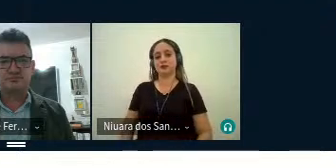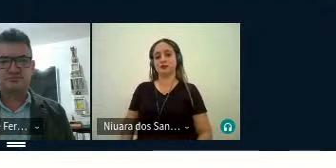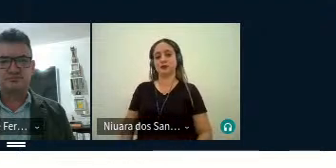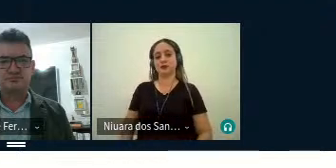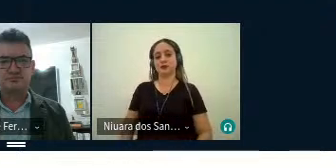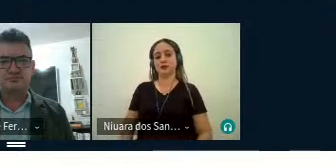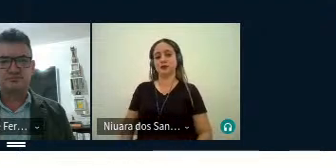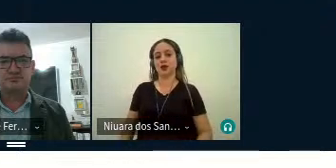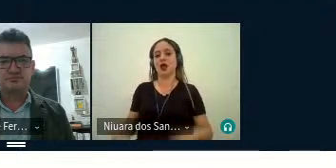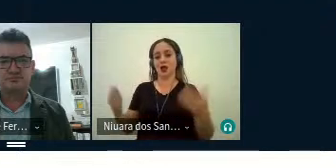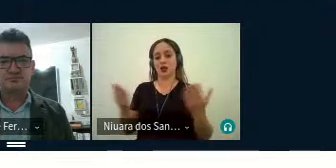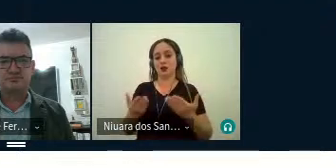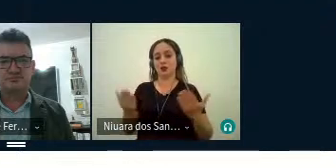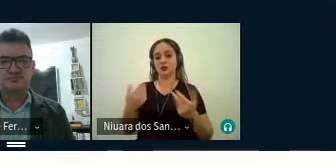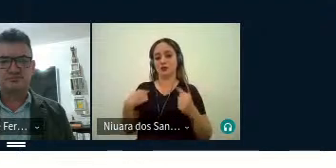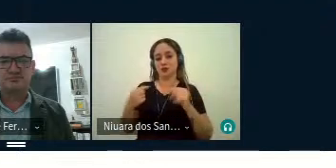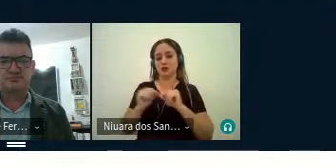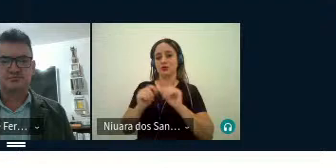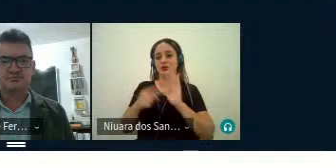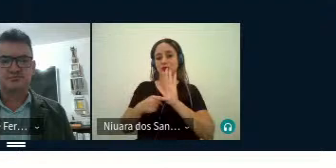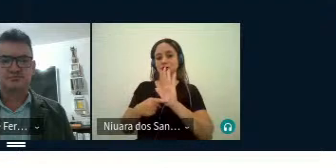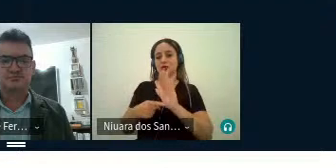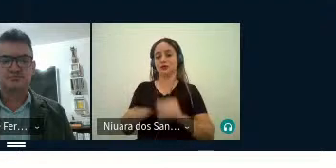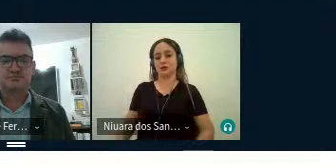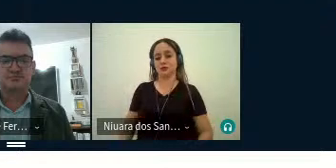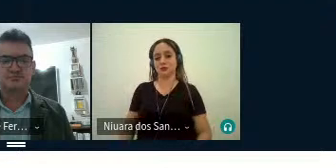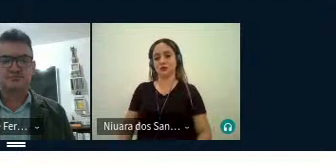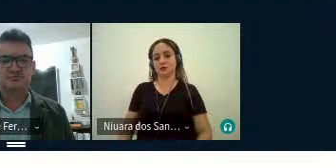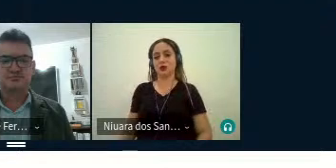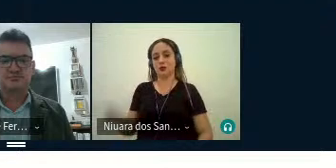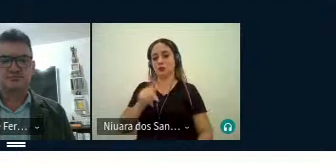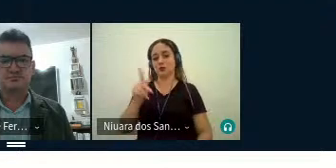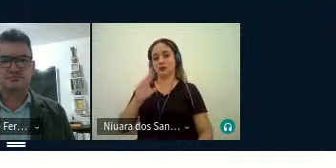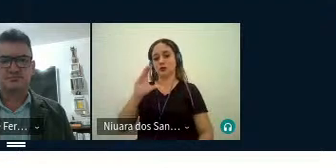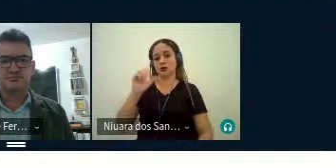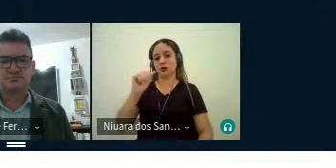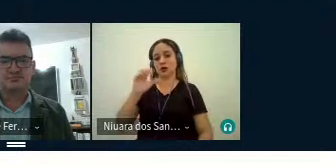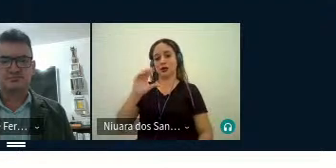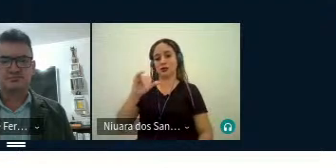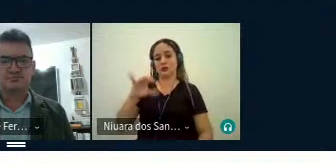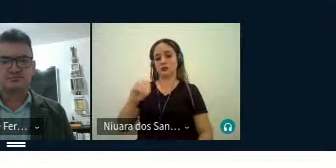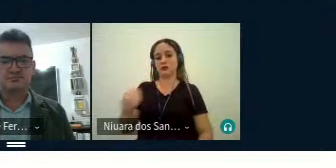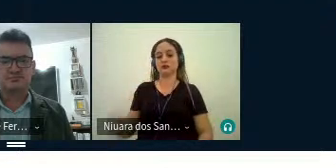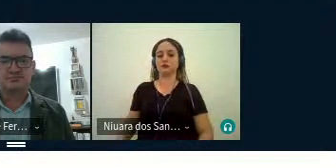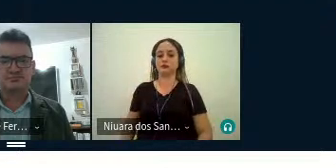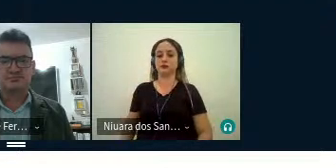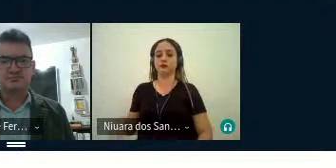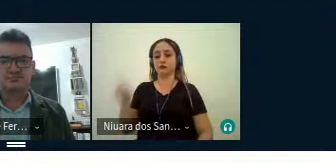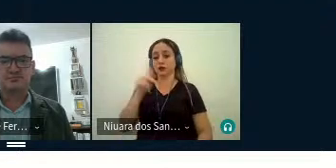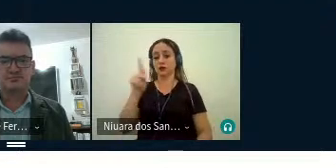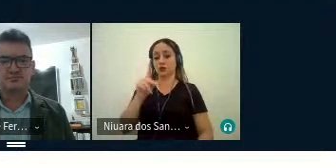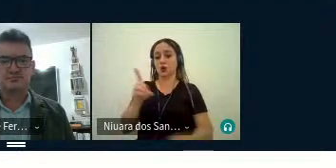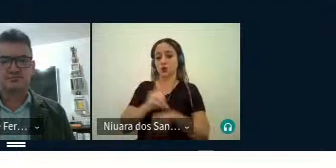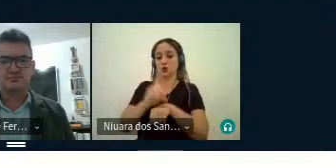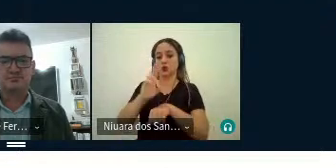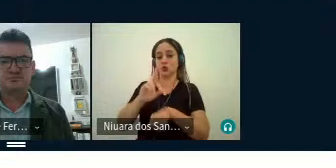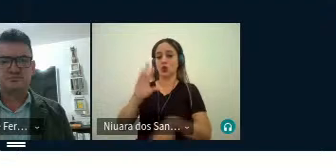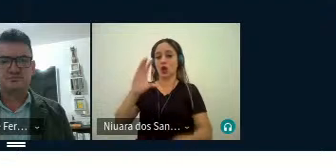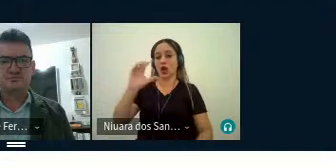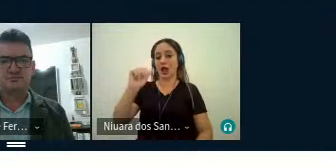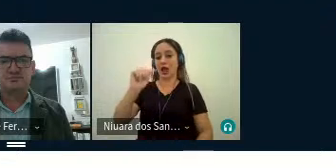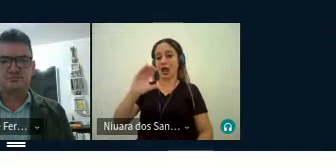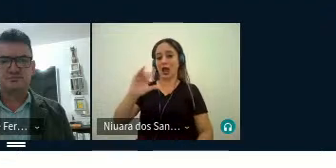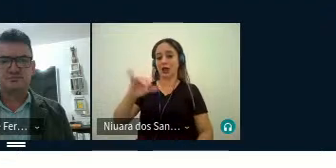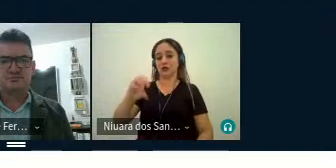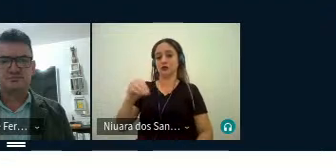passo, então, a fazer a apresentação do professor Cássio. Professor doutor Cássio José Ferreira.